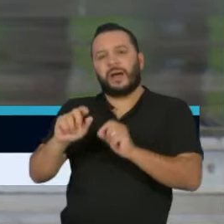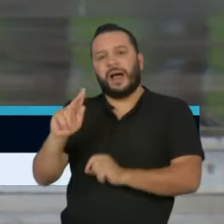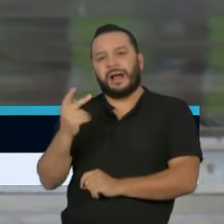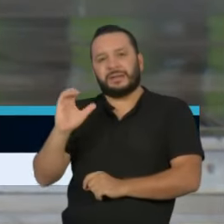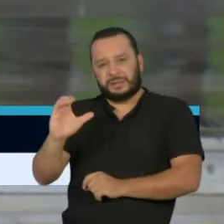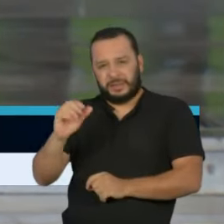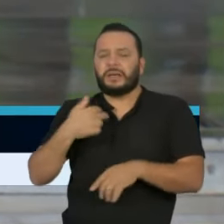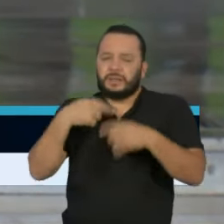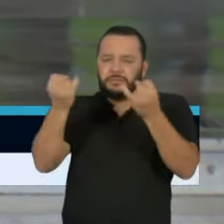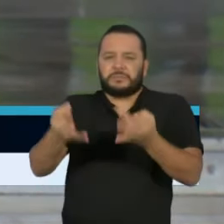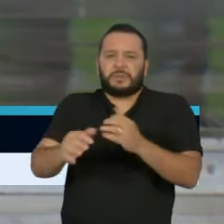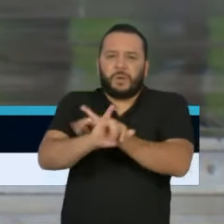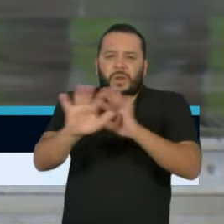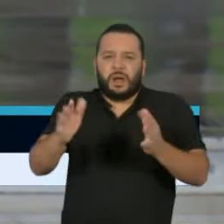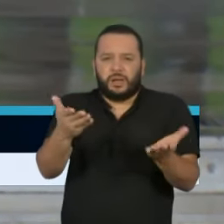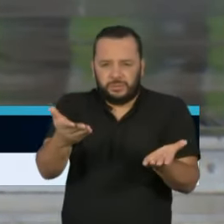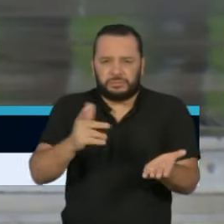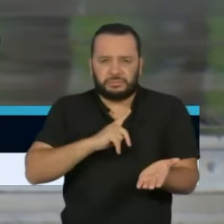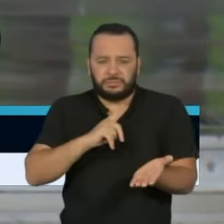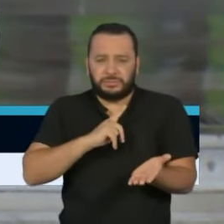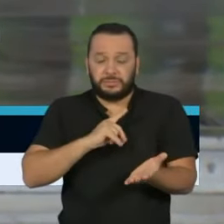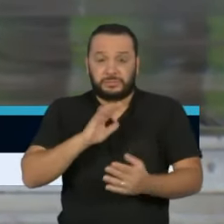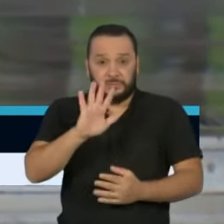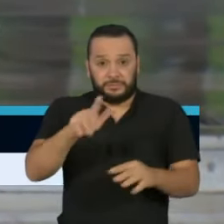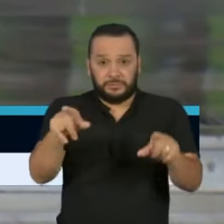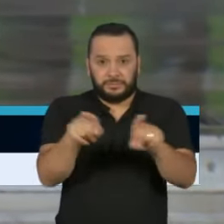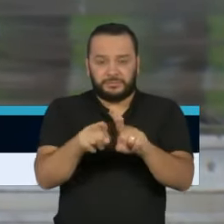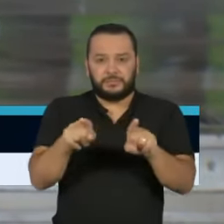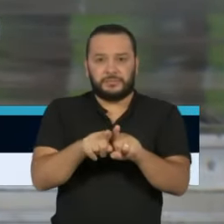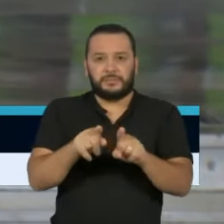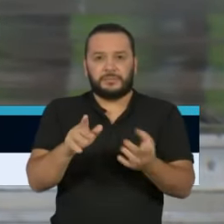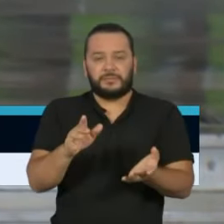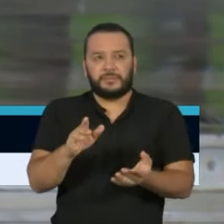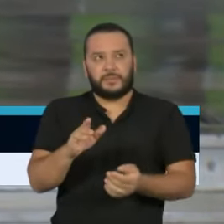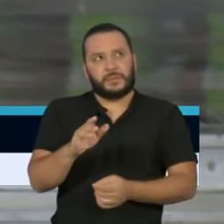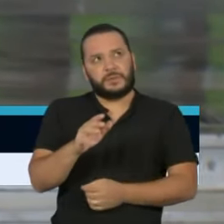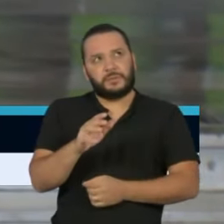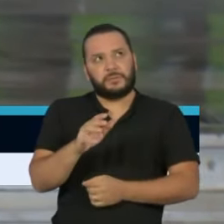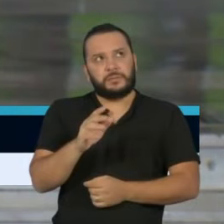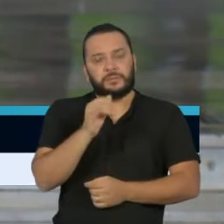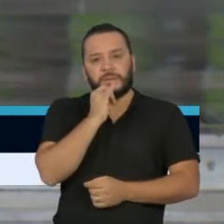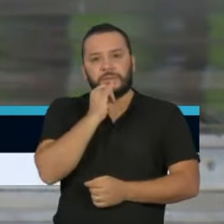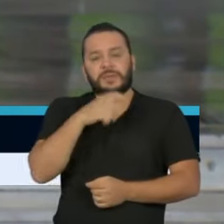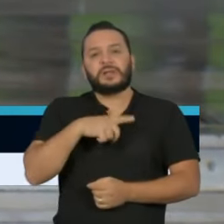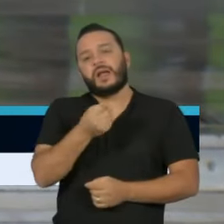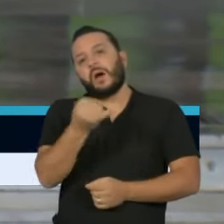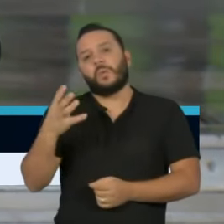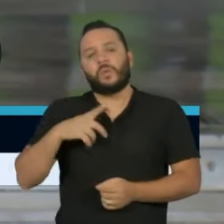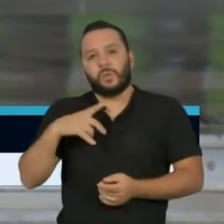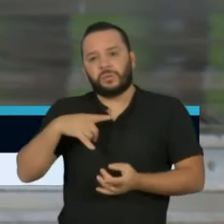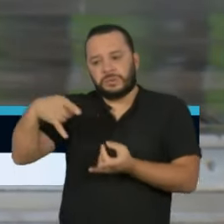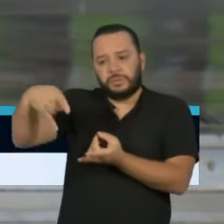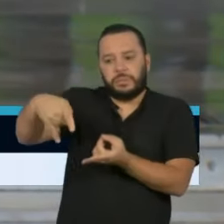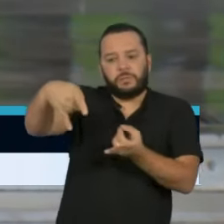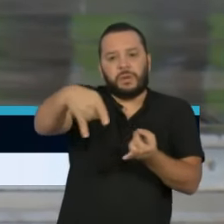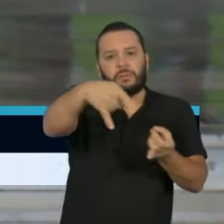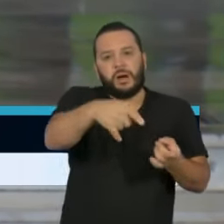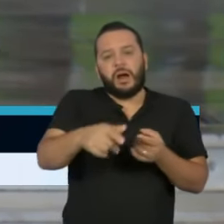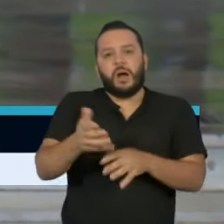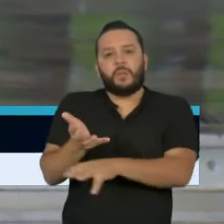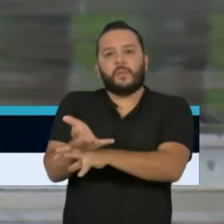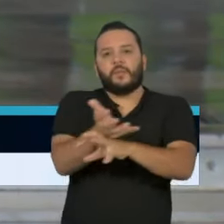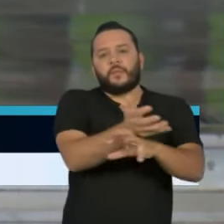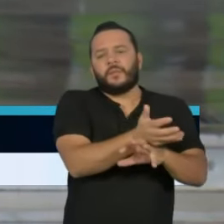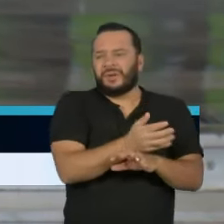E com isto, mais aqueles que estão sem ocupação nas UTIs já existentes, nós